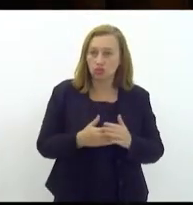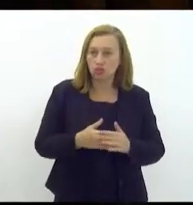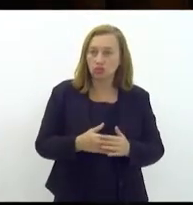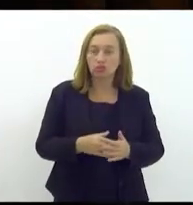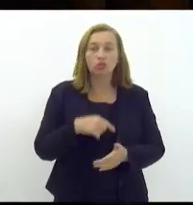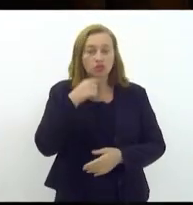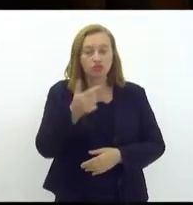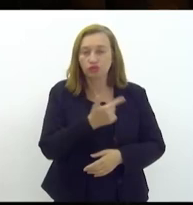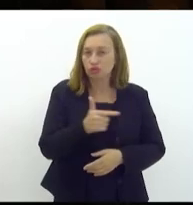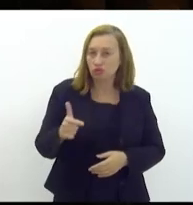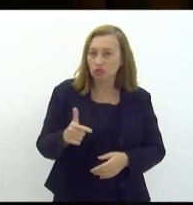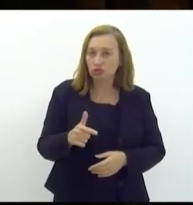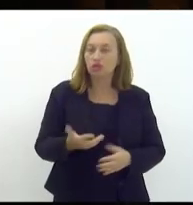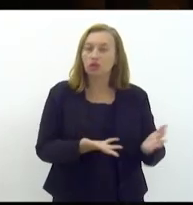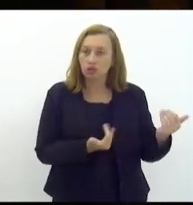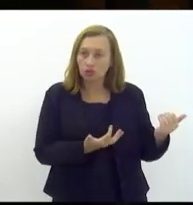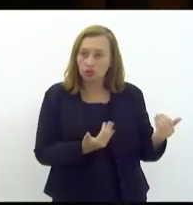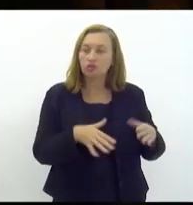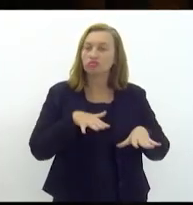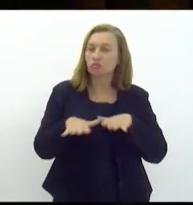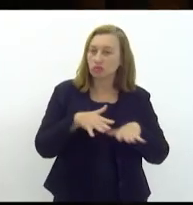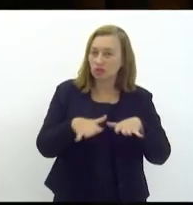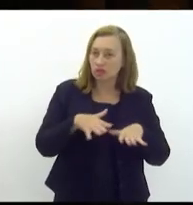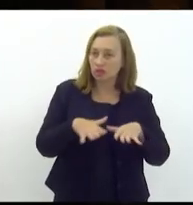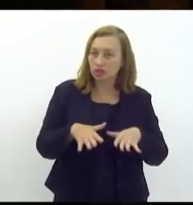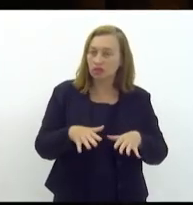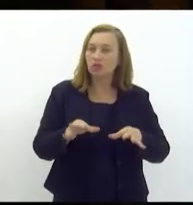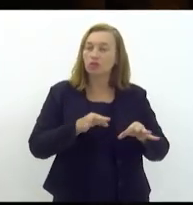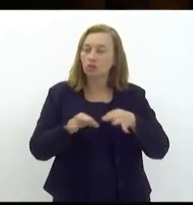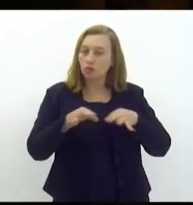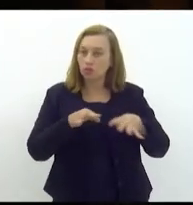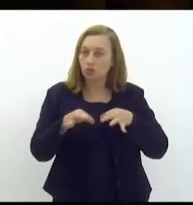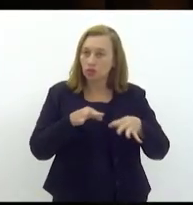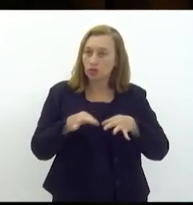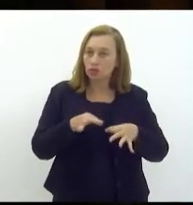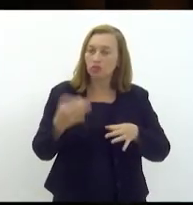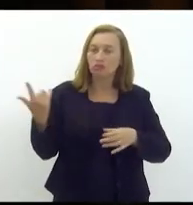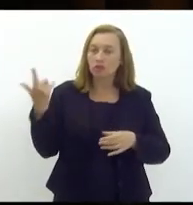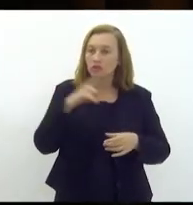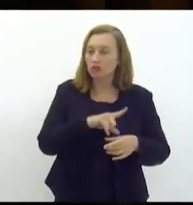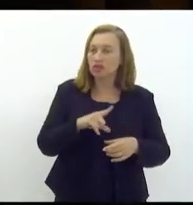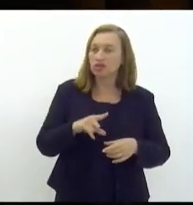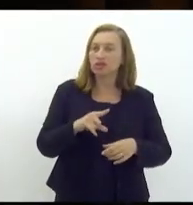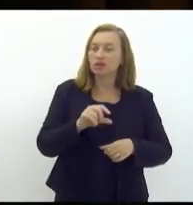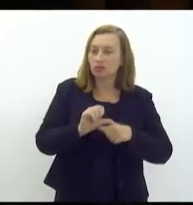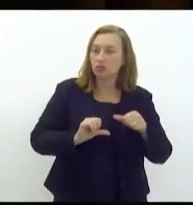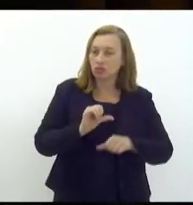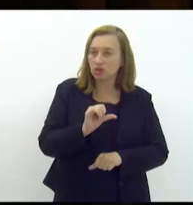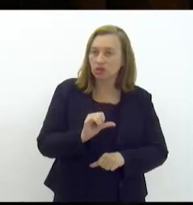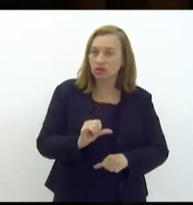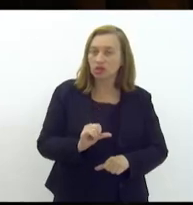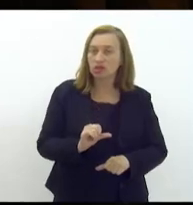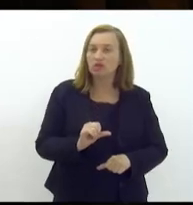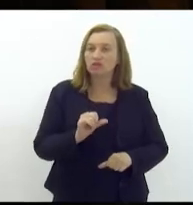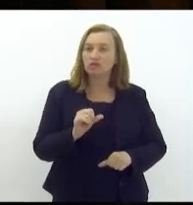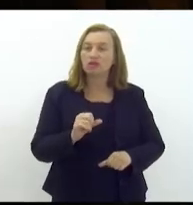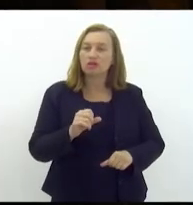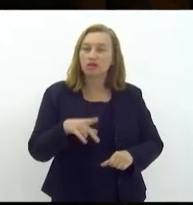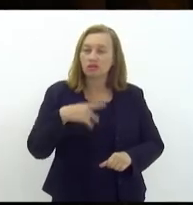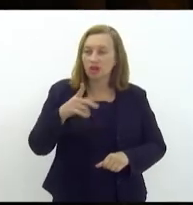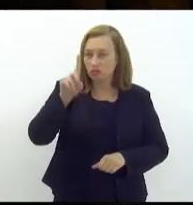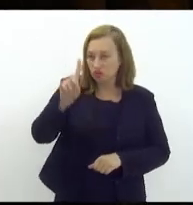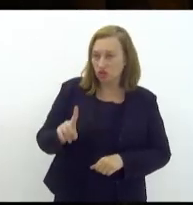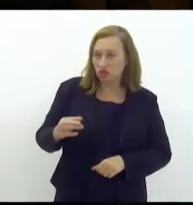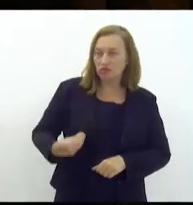a gente não tem dúvida que a nossa juventude mobilizada organizada vai conquistar mudanças vai reafirmar seu direito à